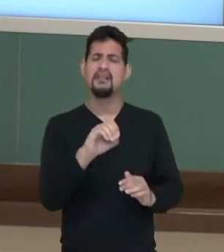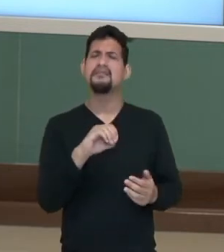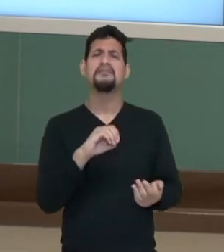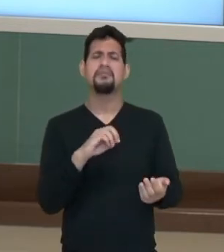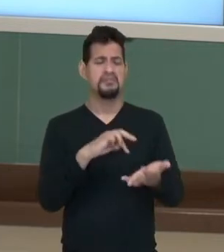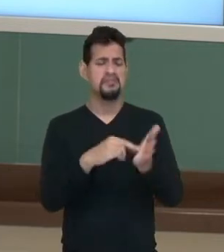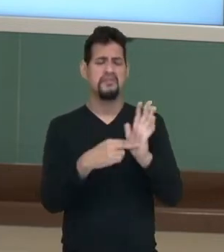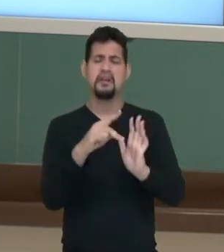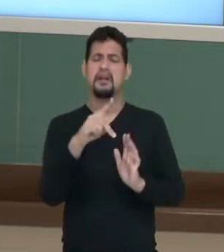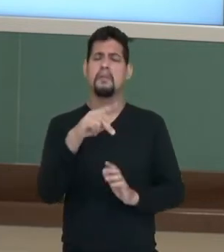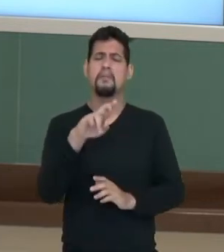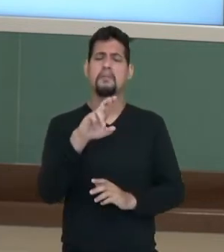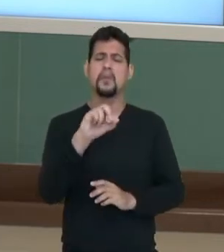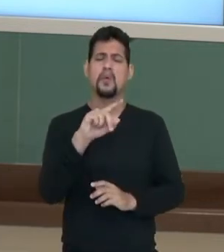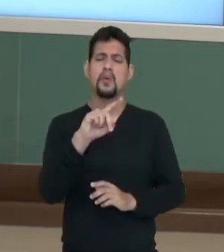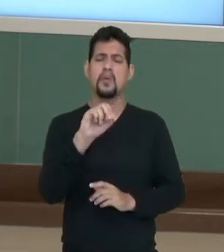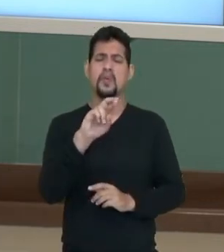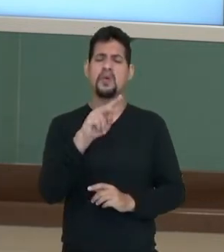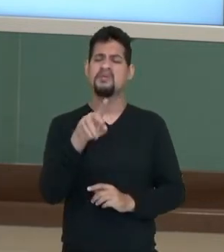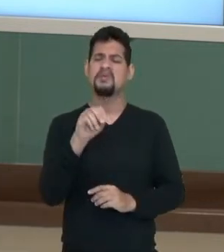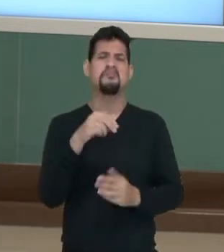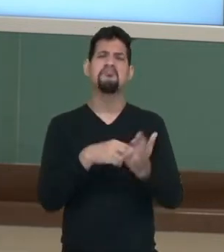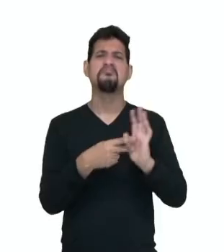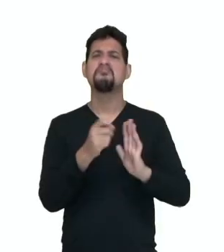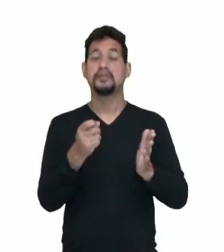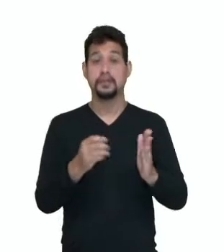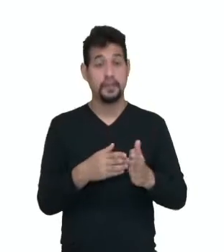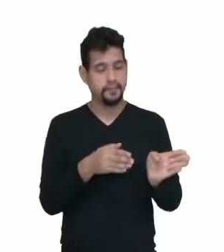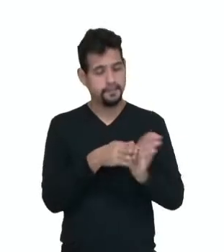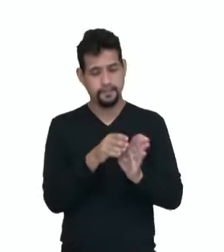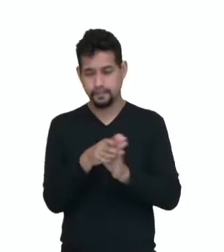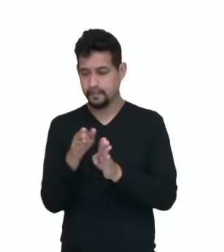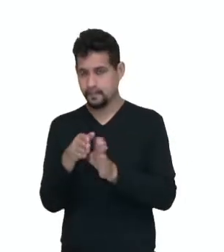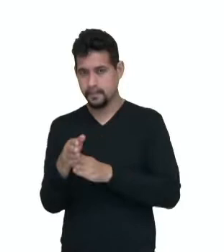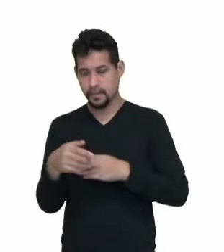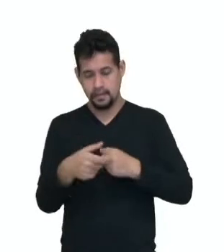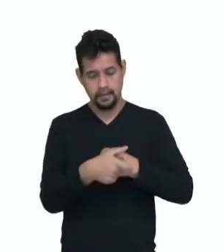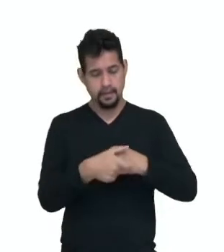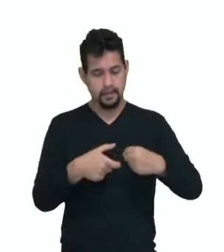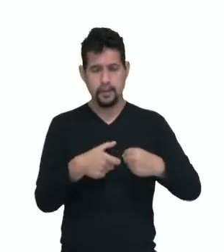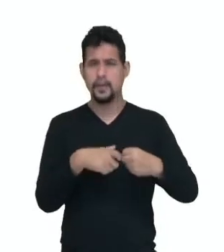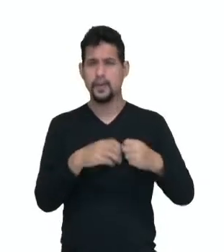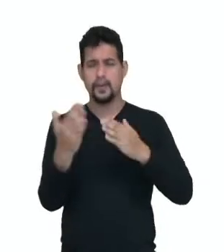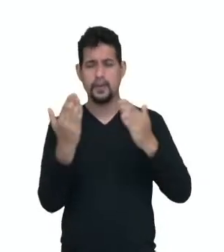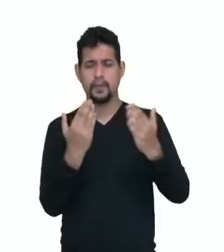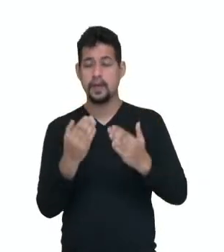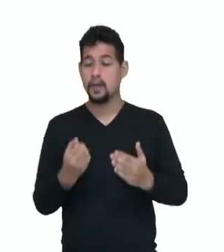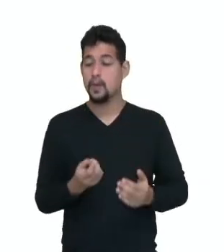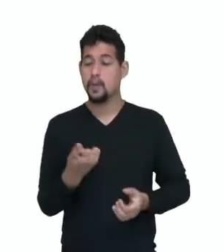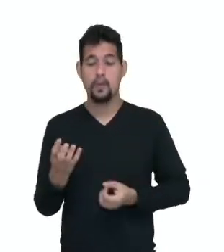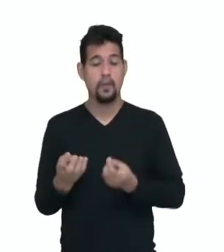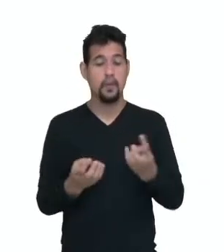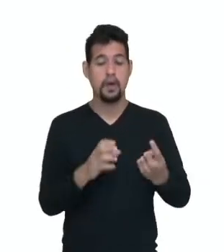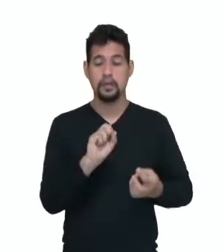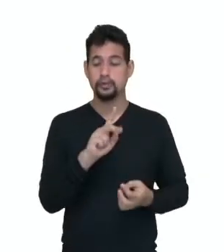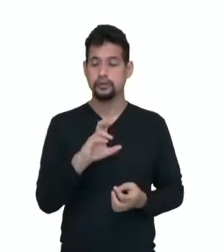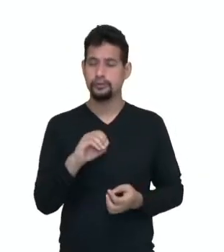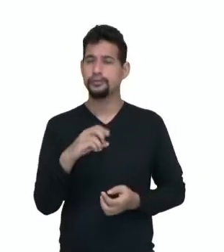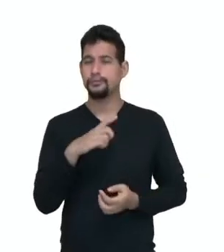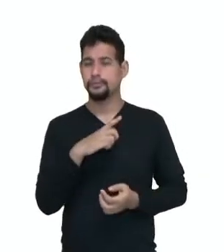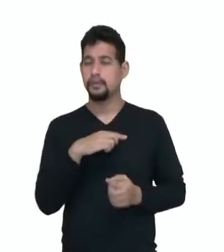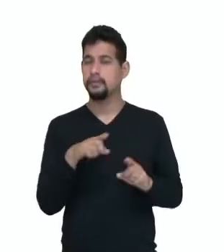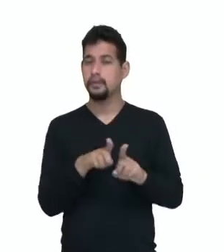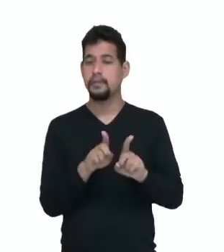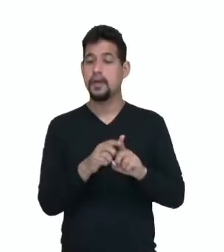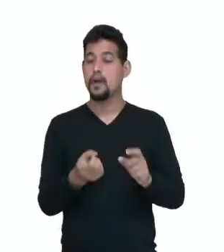que é proporção? Vamos lá! As instruções do rótulo comparam a quantidade de suco concentrado